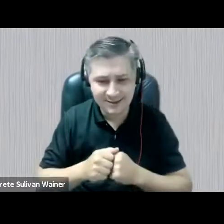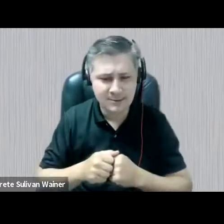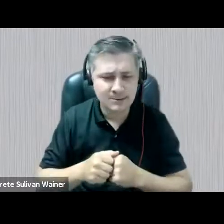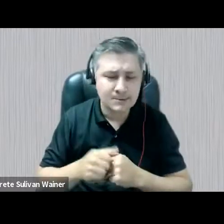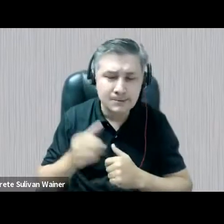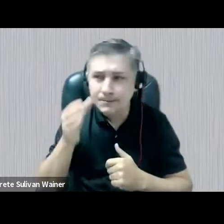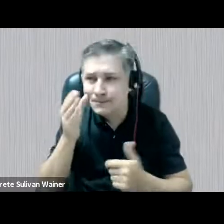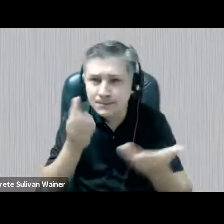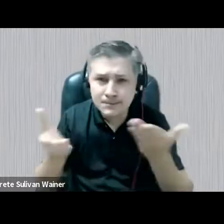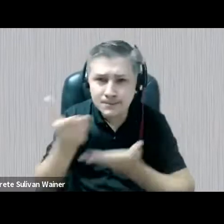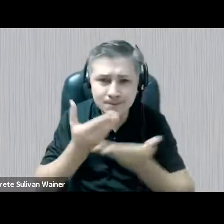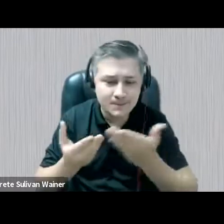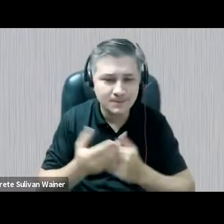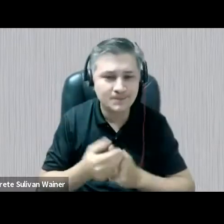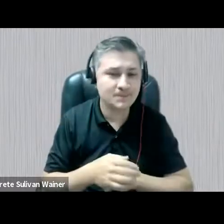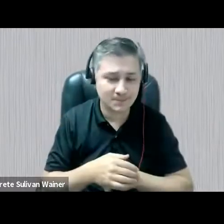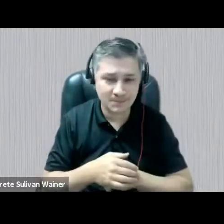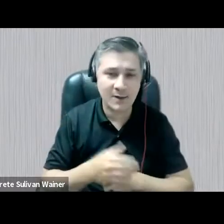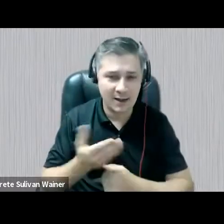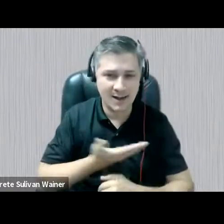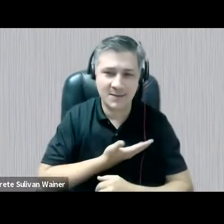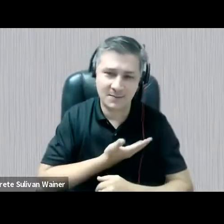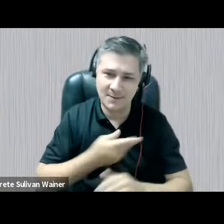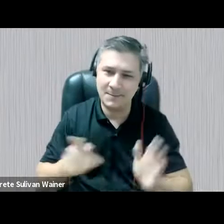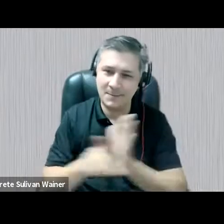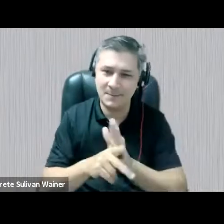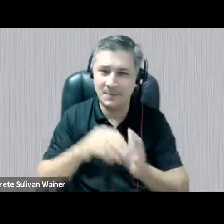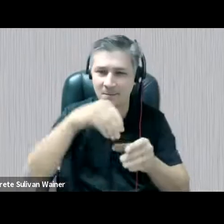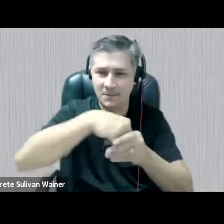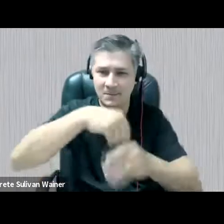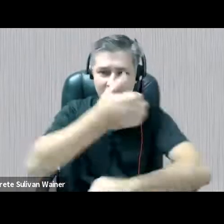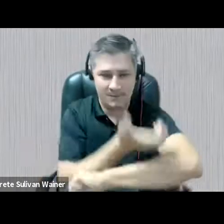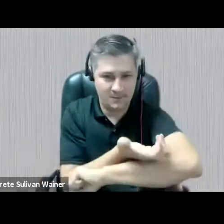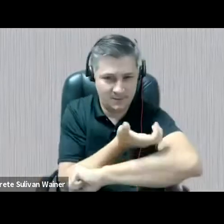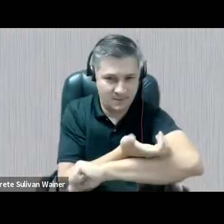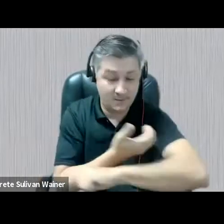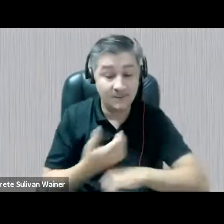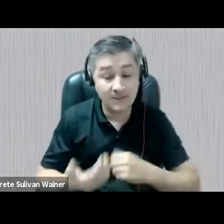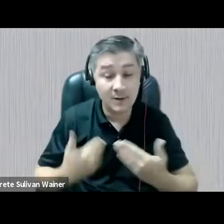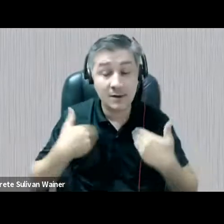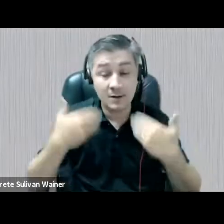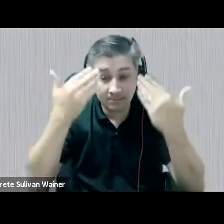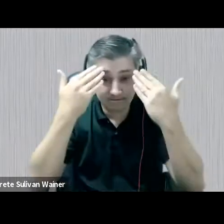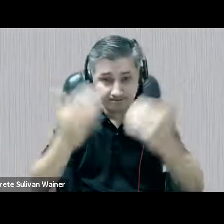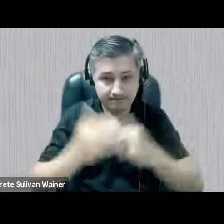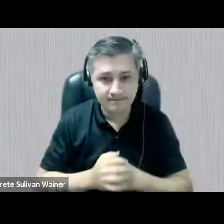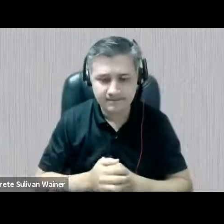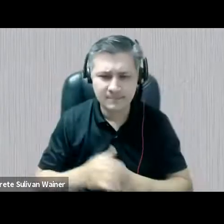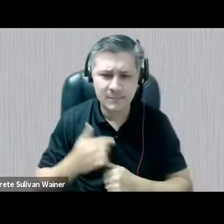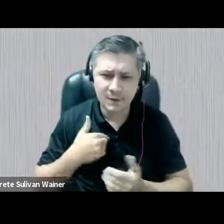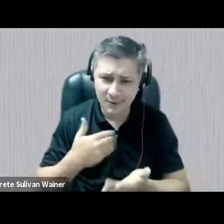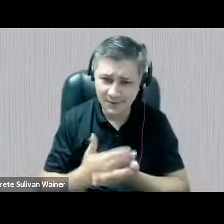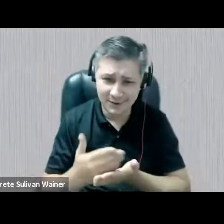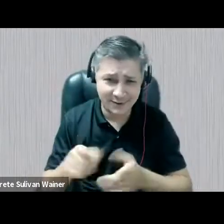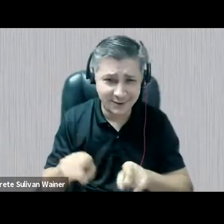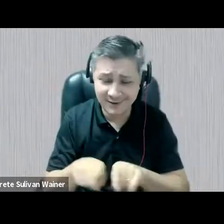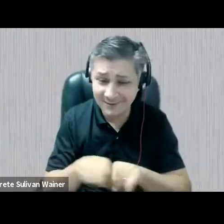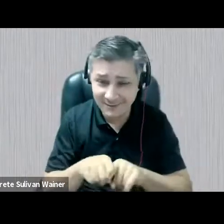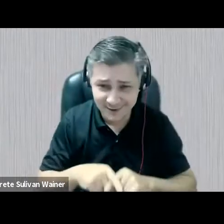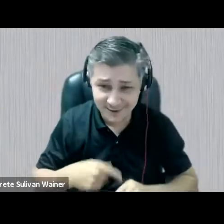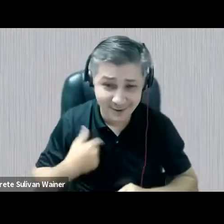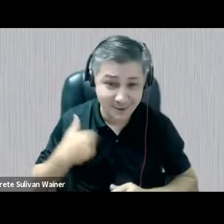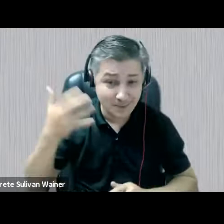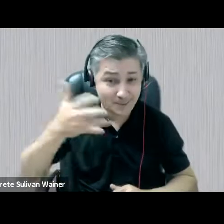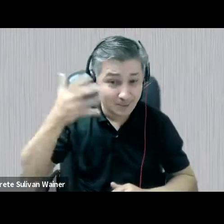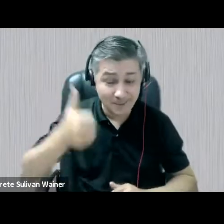e interlocução com a colega da UDESC. Então, inicio dizendo um pouco, também nessa angústia em fazer uma